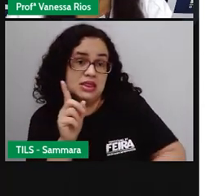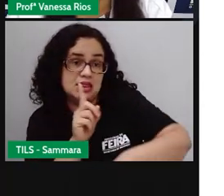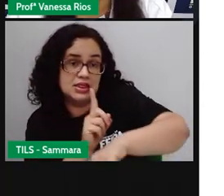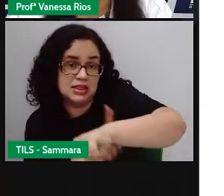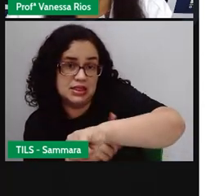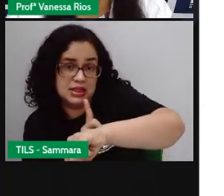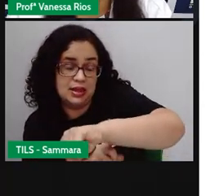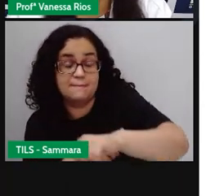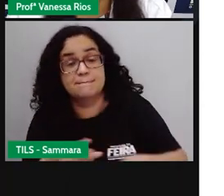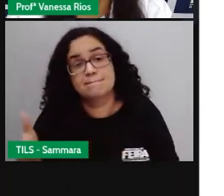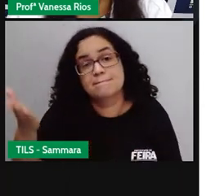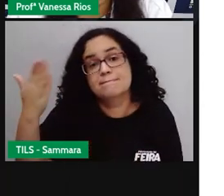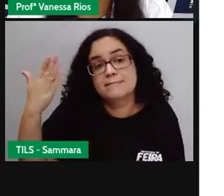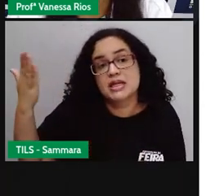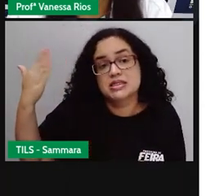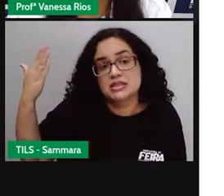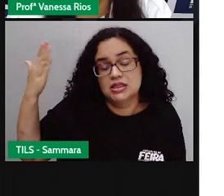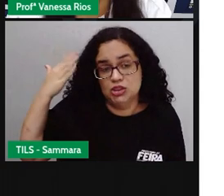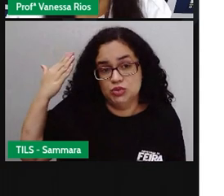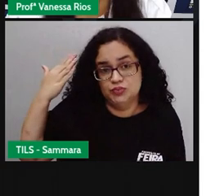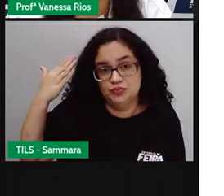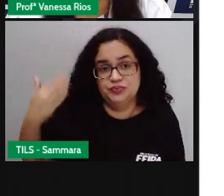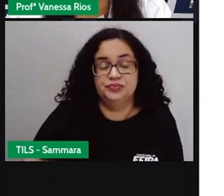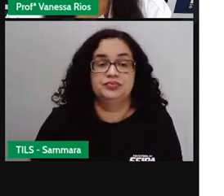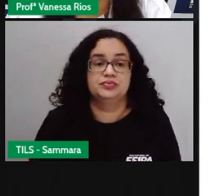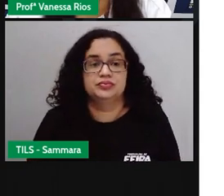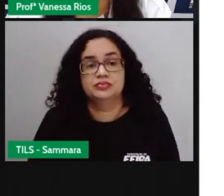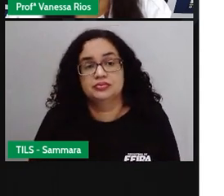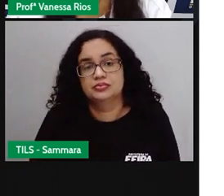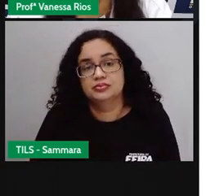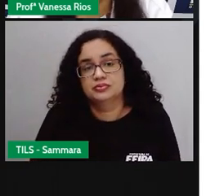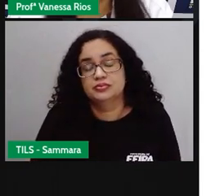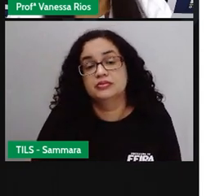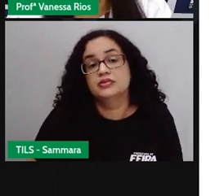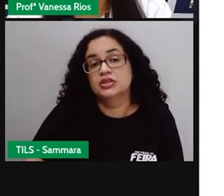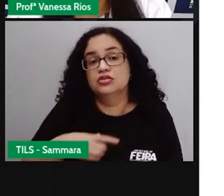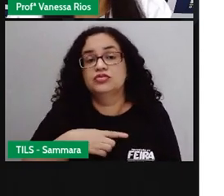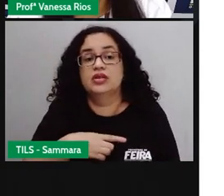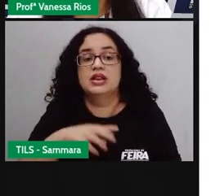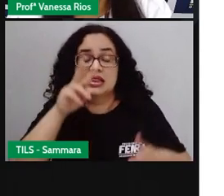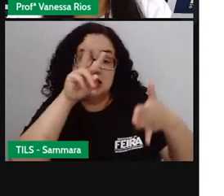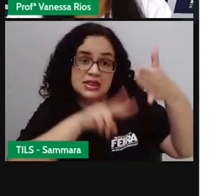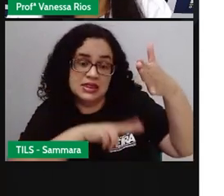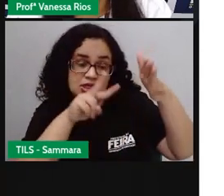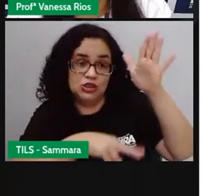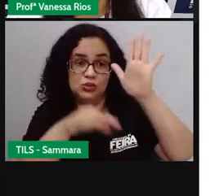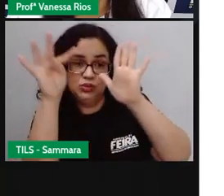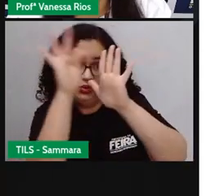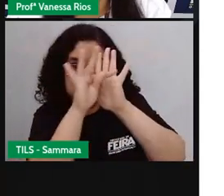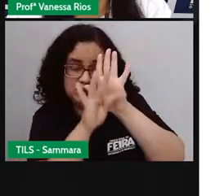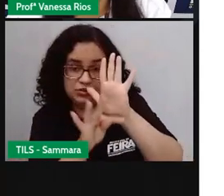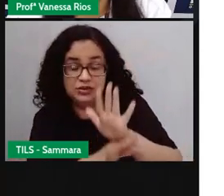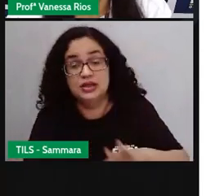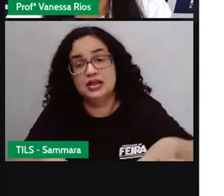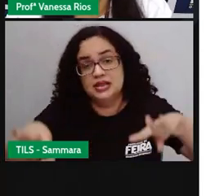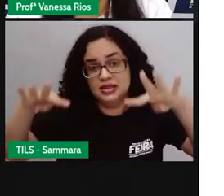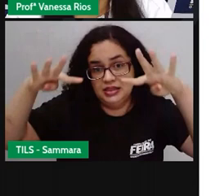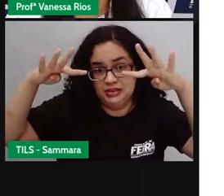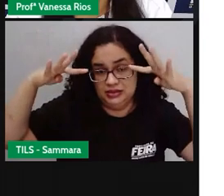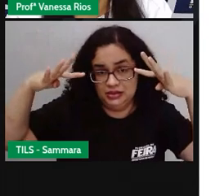passado. Isso aí. A gente vai agora para a leitura do texto. Então, vamos prestar